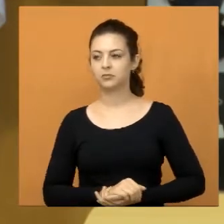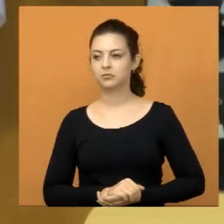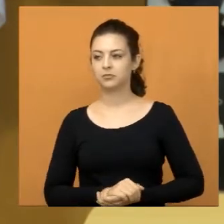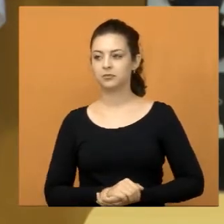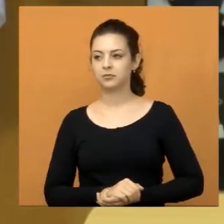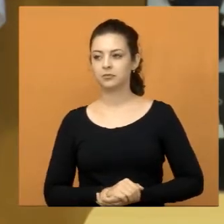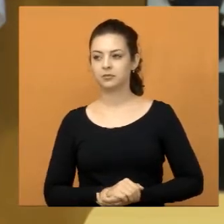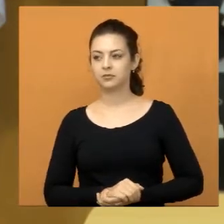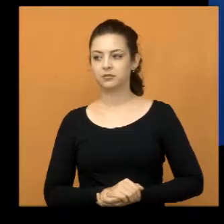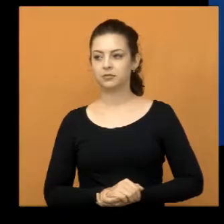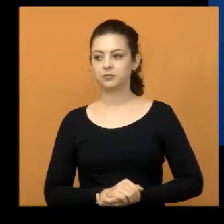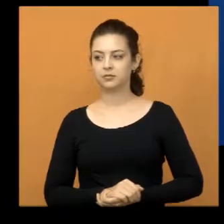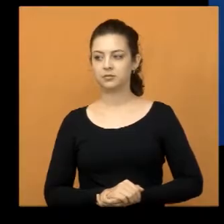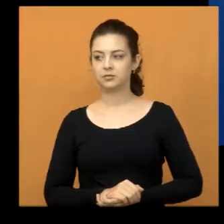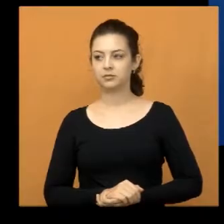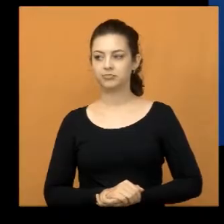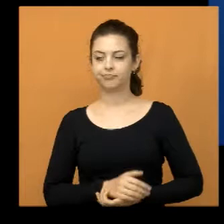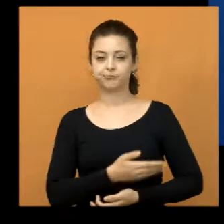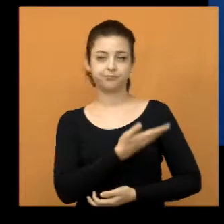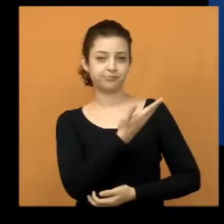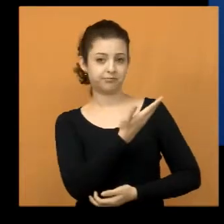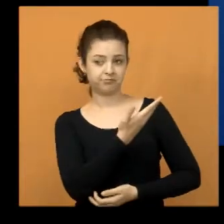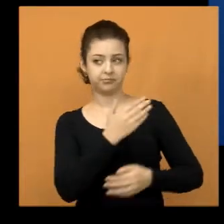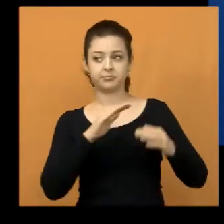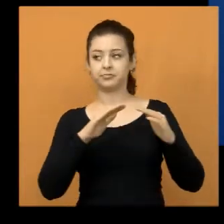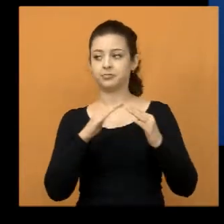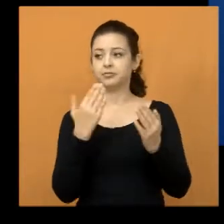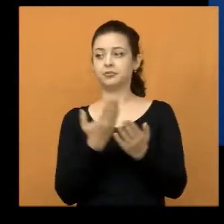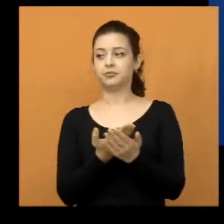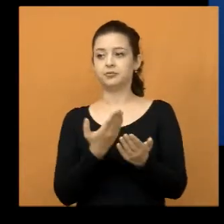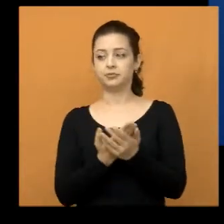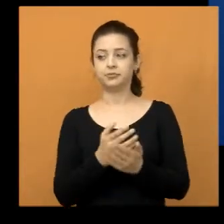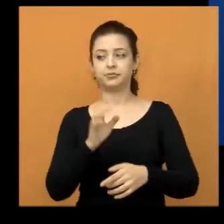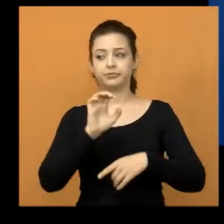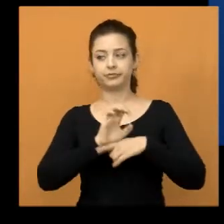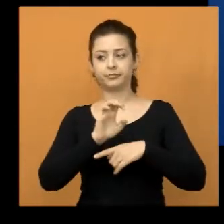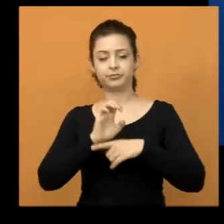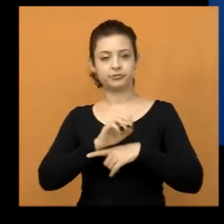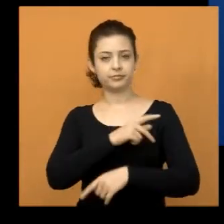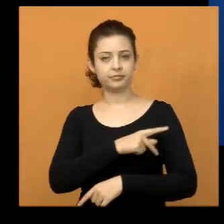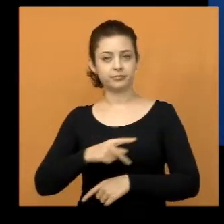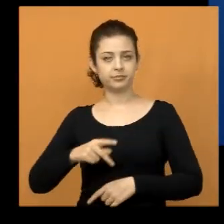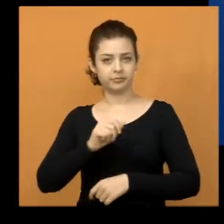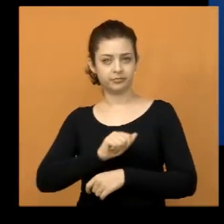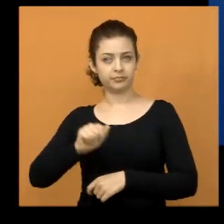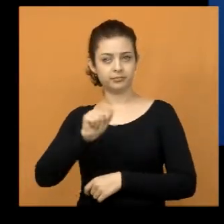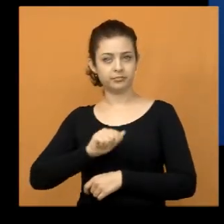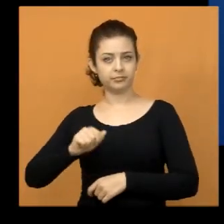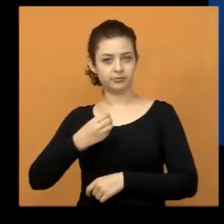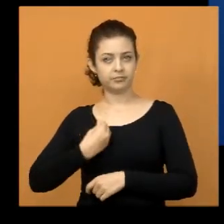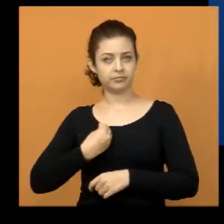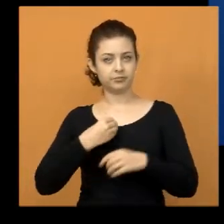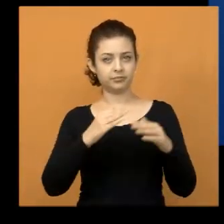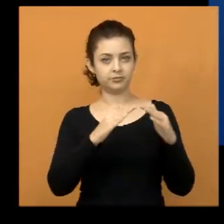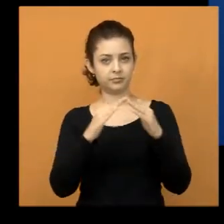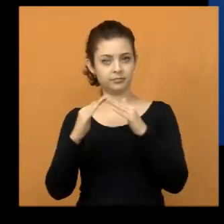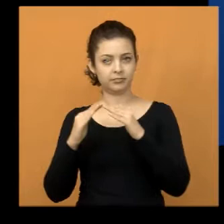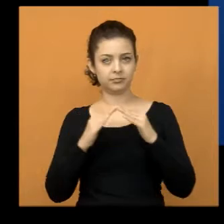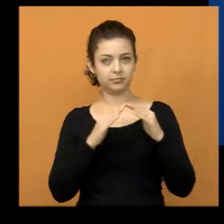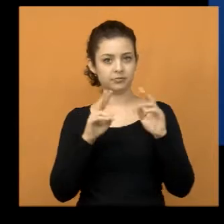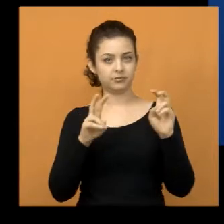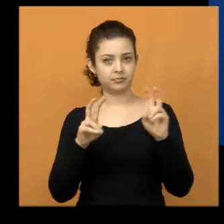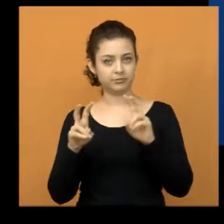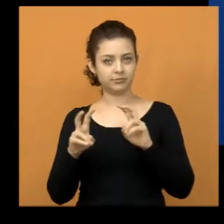E agora vou falar um pouquinho também a respeito da escola Darcy Lopes. Hoje tivemos aqui o presidente da Associação de Moradores do Bairro falando